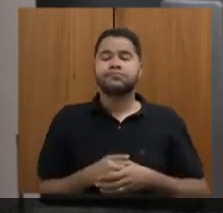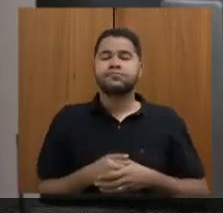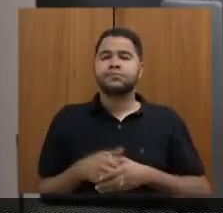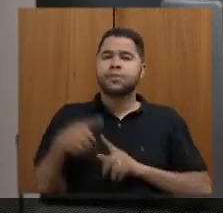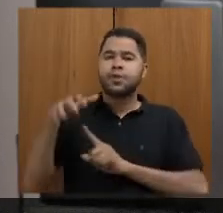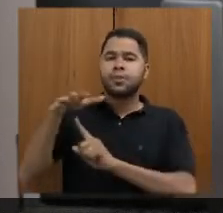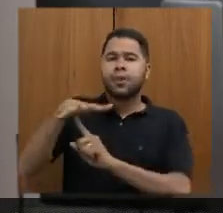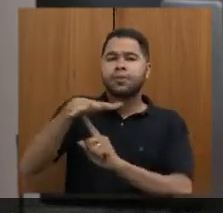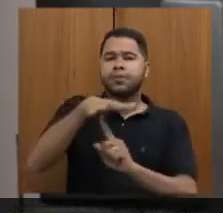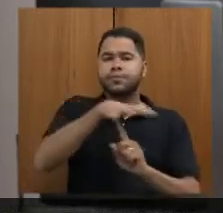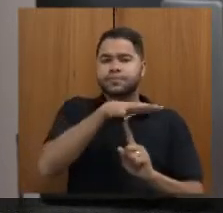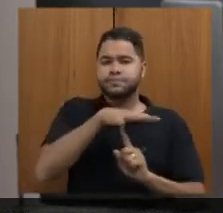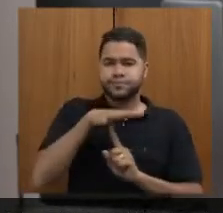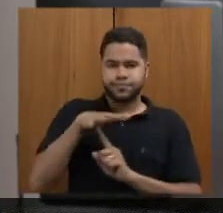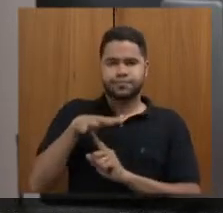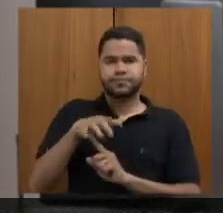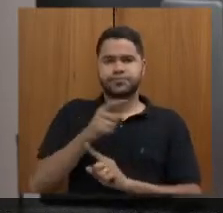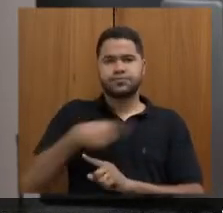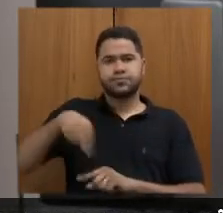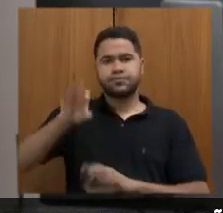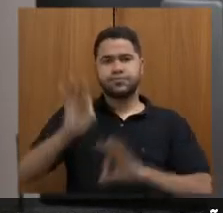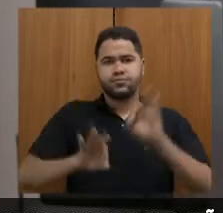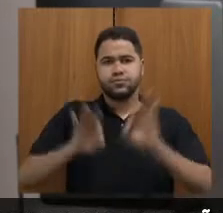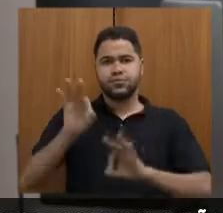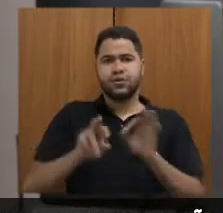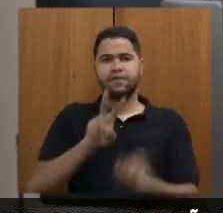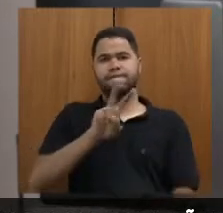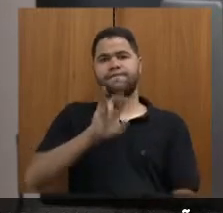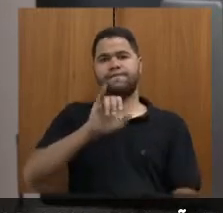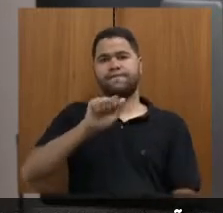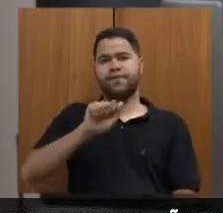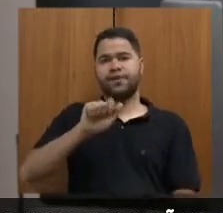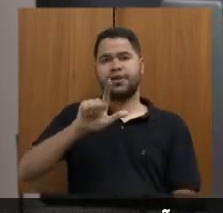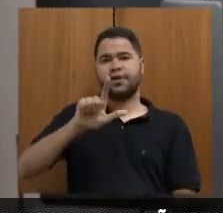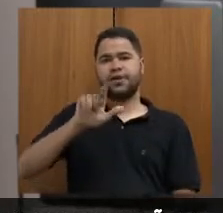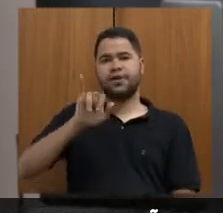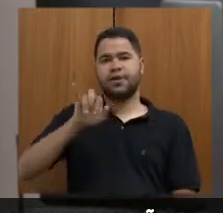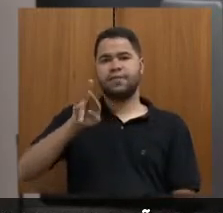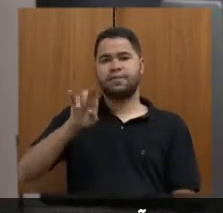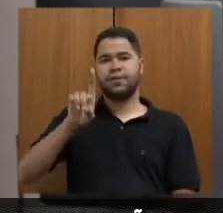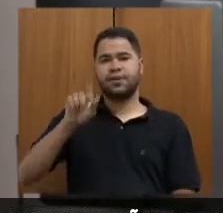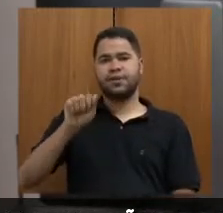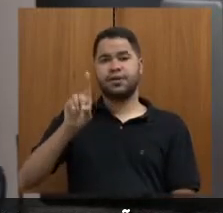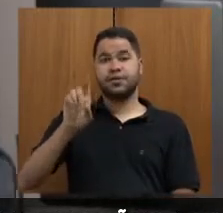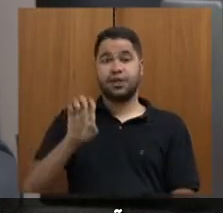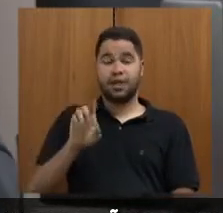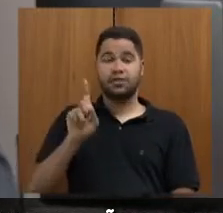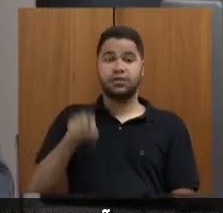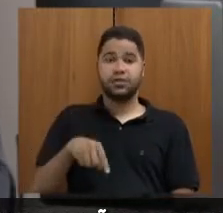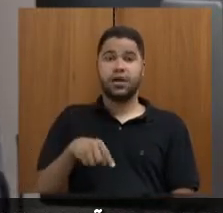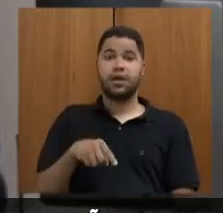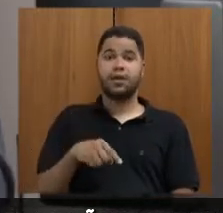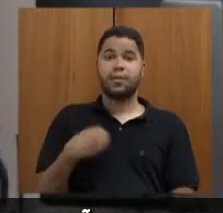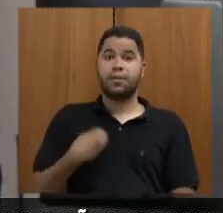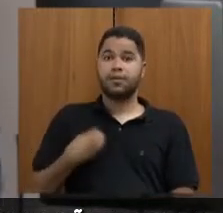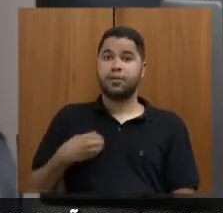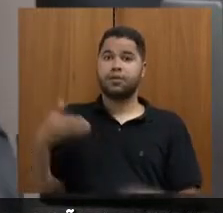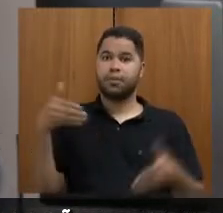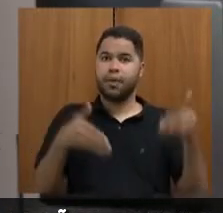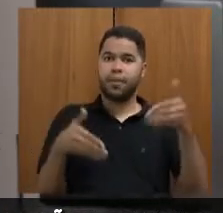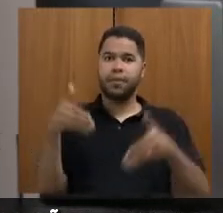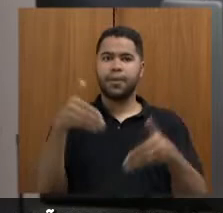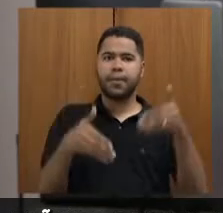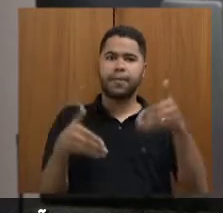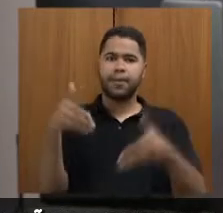feira que nós fizemos na Via Liberdade, com participação de 19 instâncias de governança regionais, que são